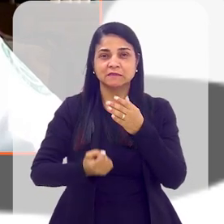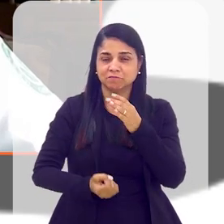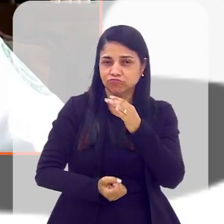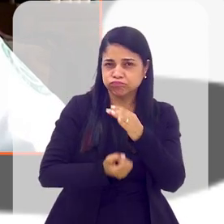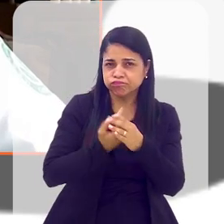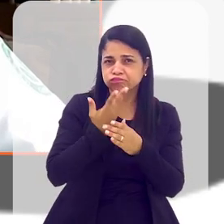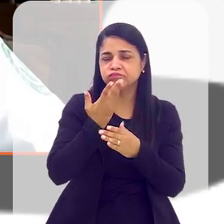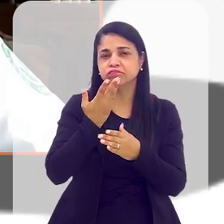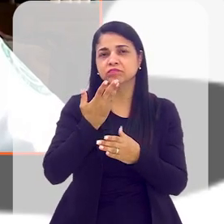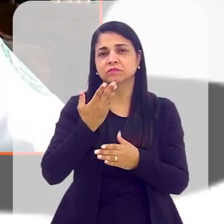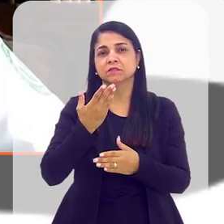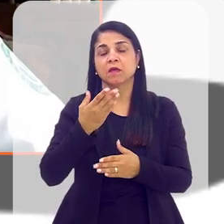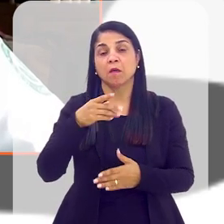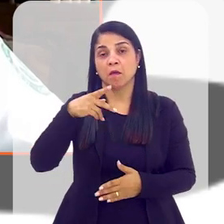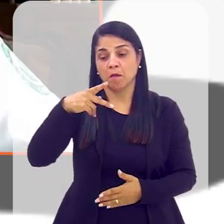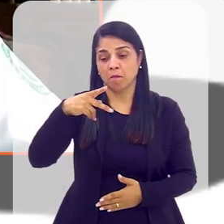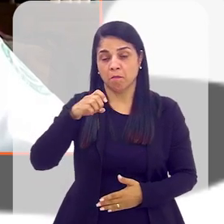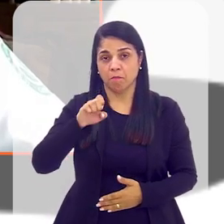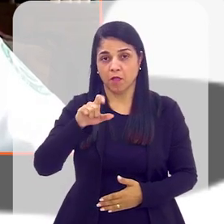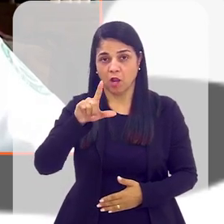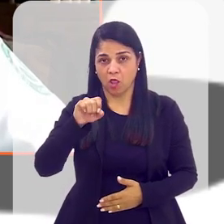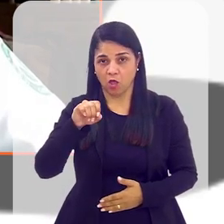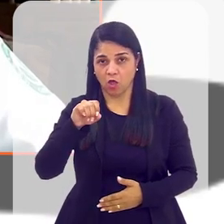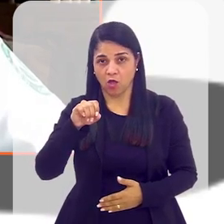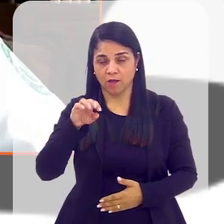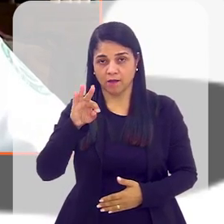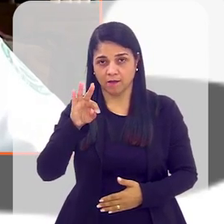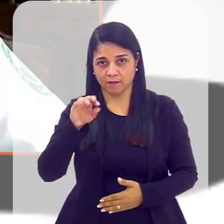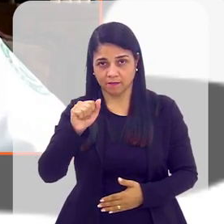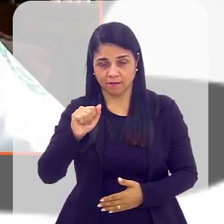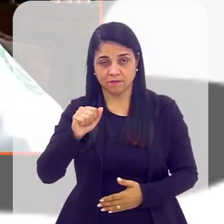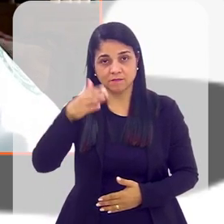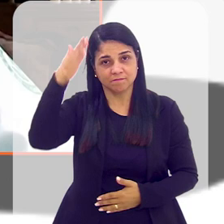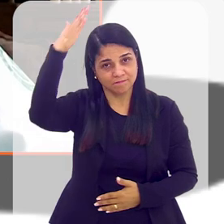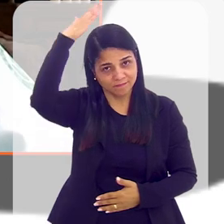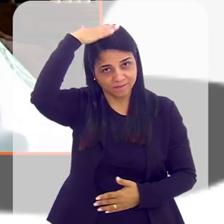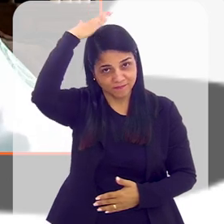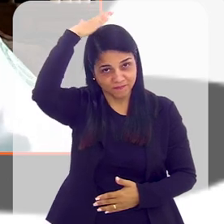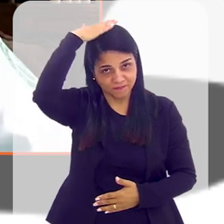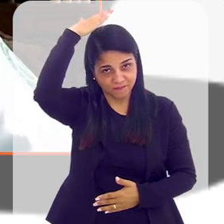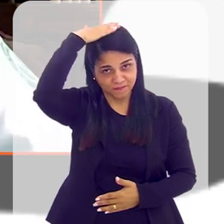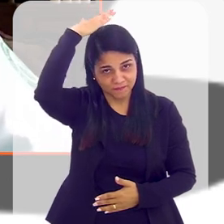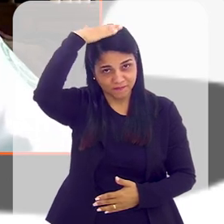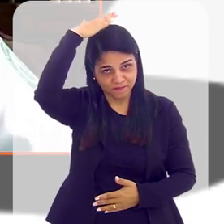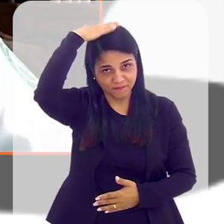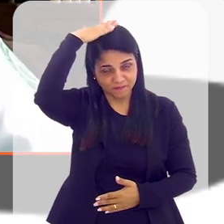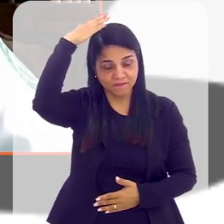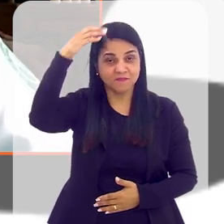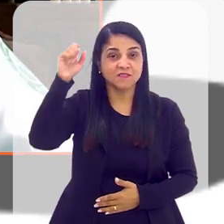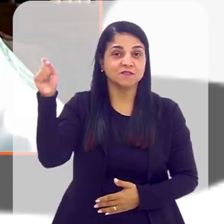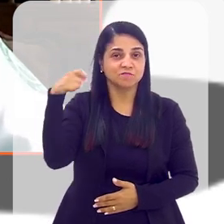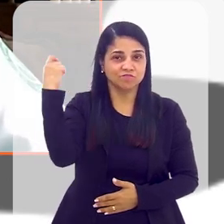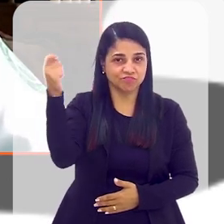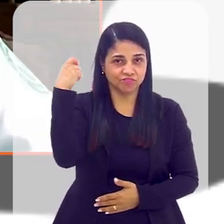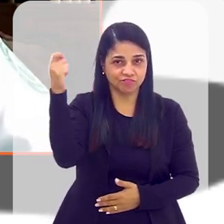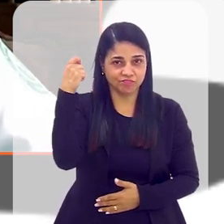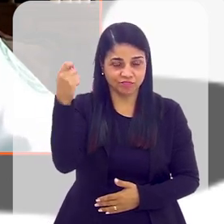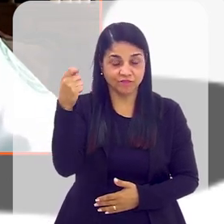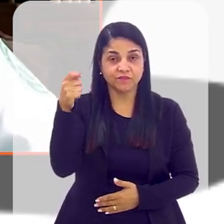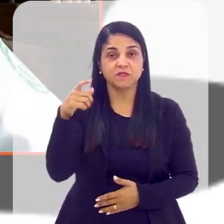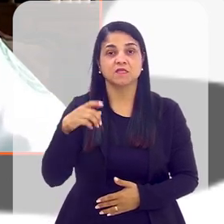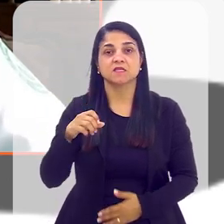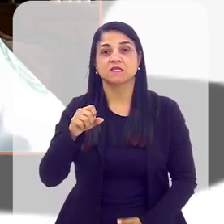em Pelotas, ela é reunida no estado de Pelotas, no Rio Grande do Sul, e era uma empresa que fabricava silos.